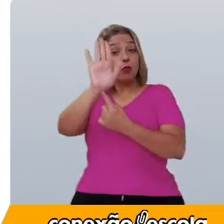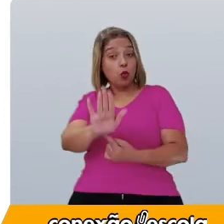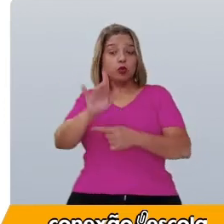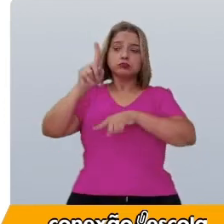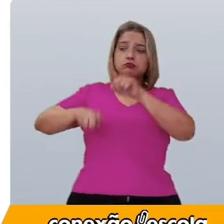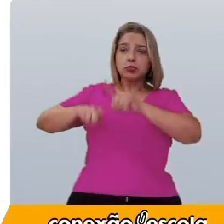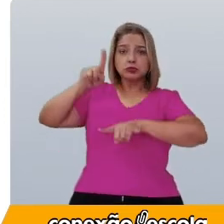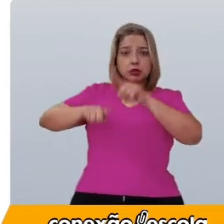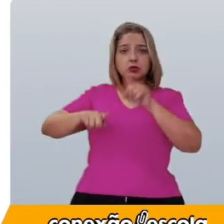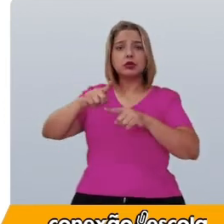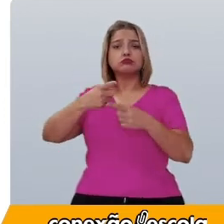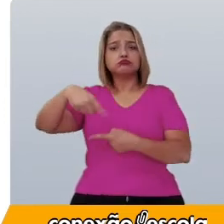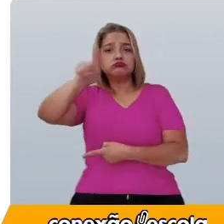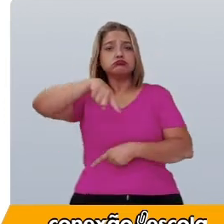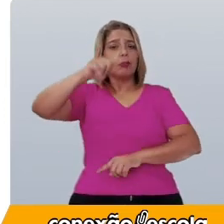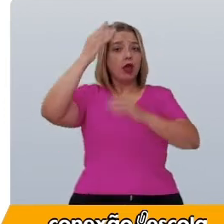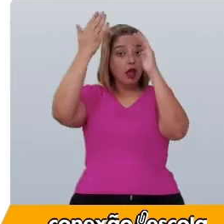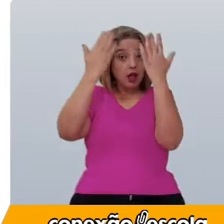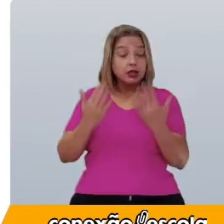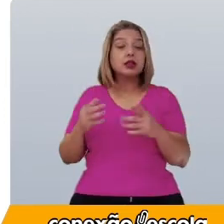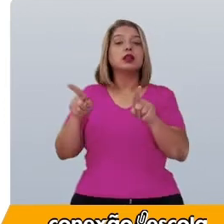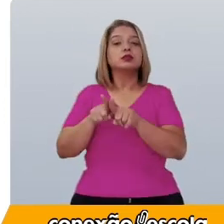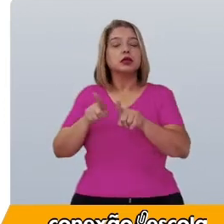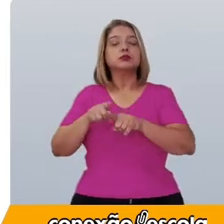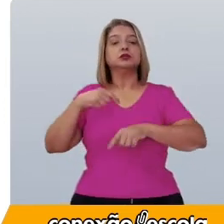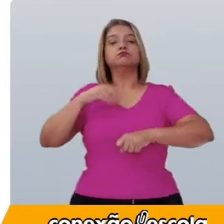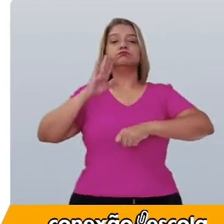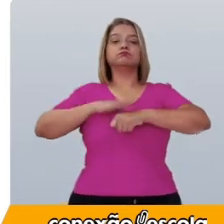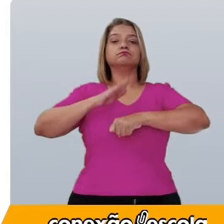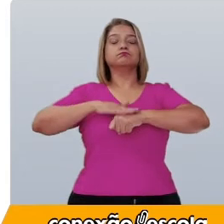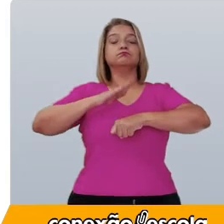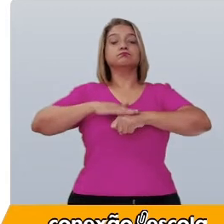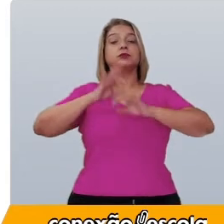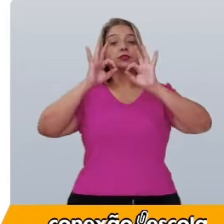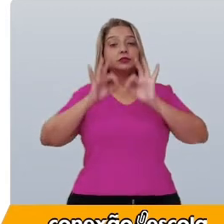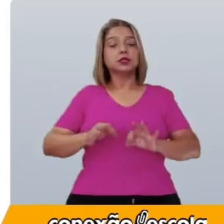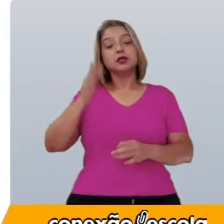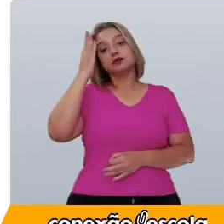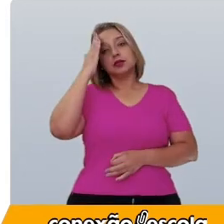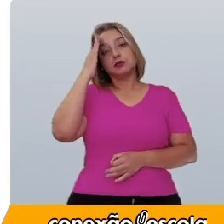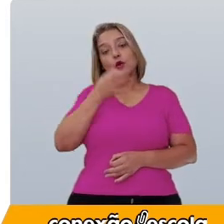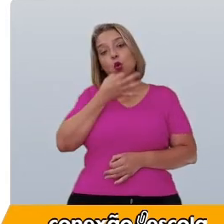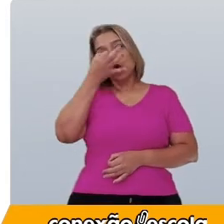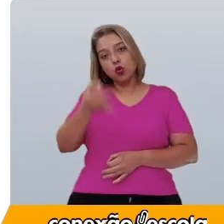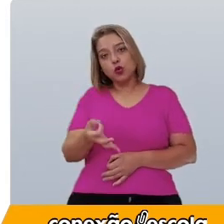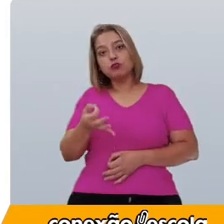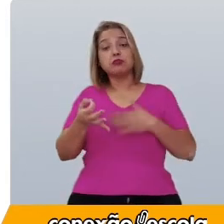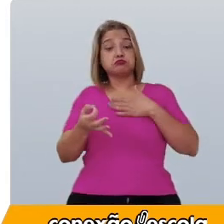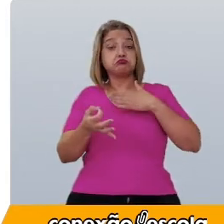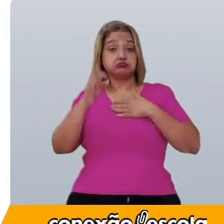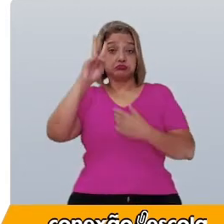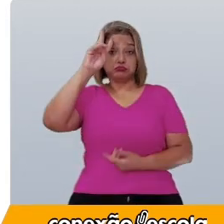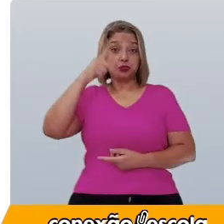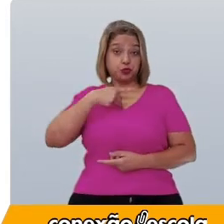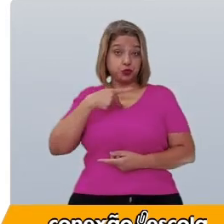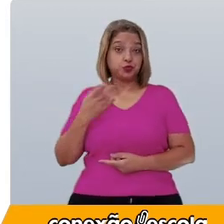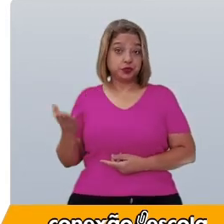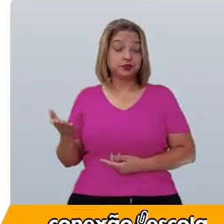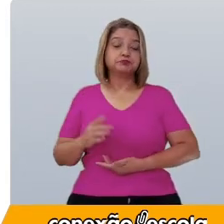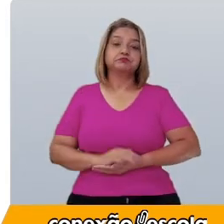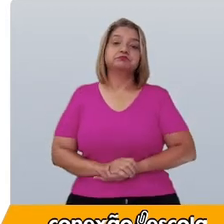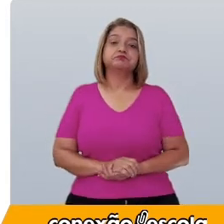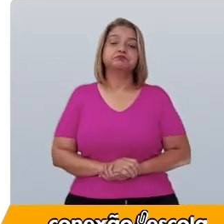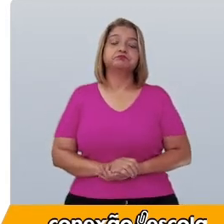material a ser analisado, assume um posicionamento e argumenta sobre essa posição,